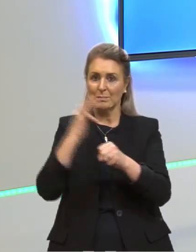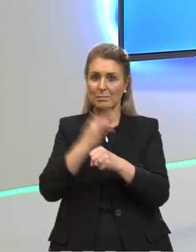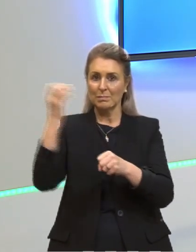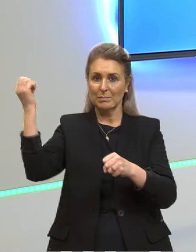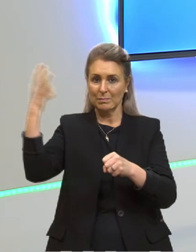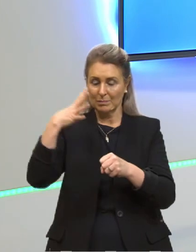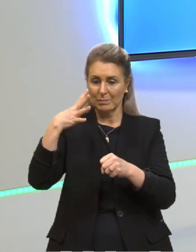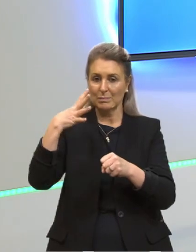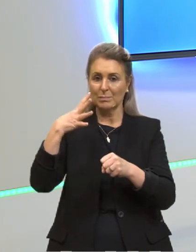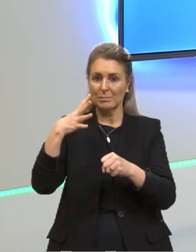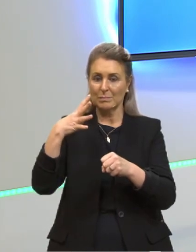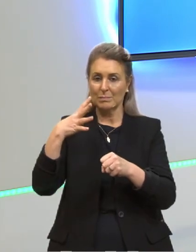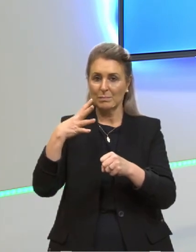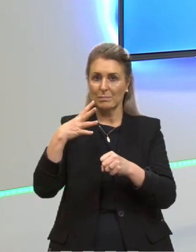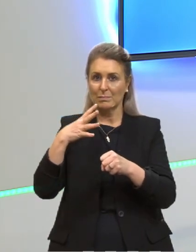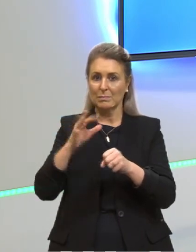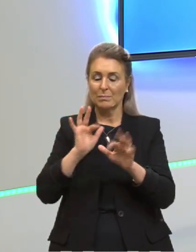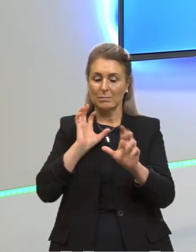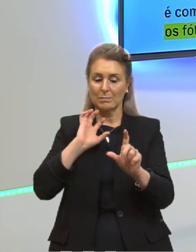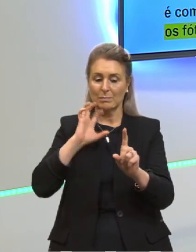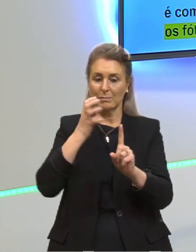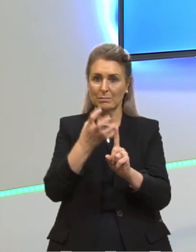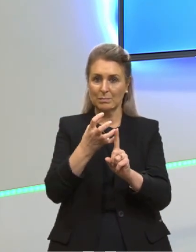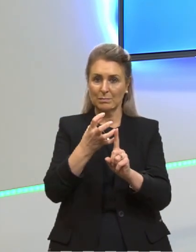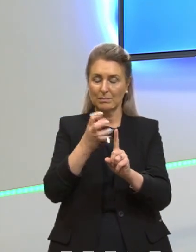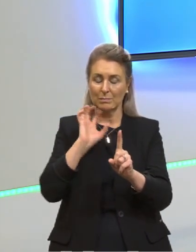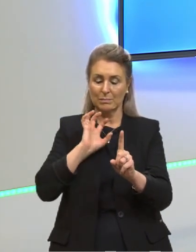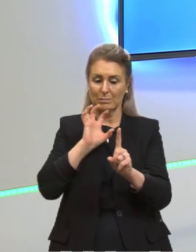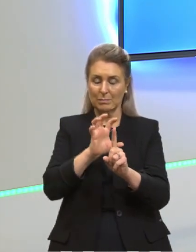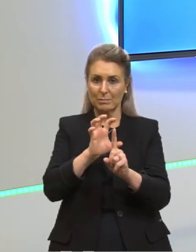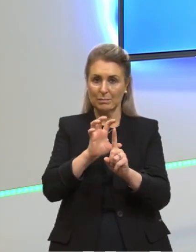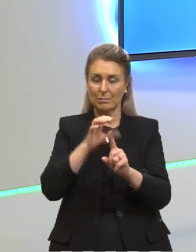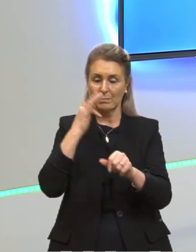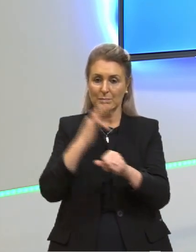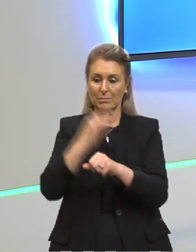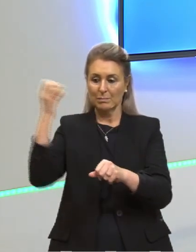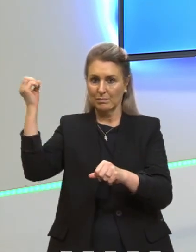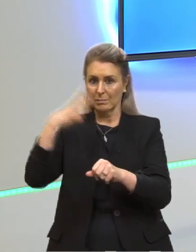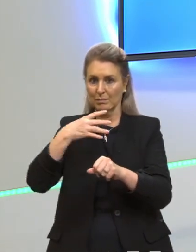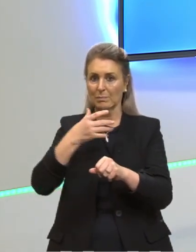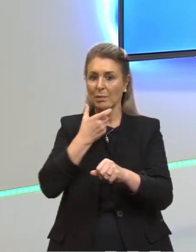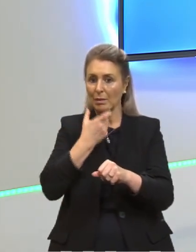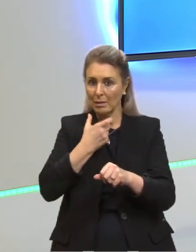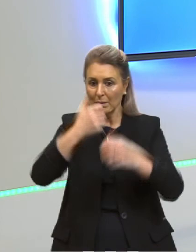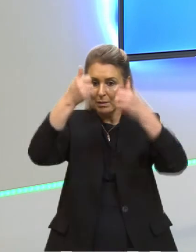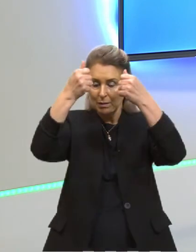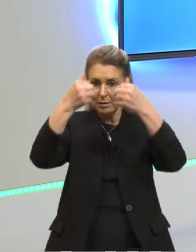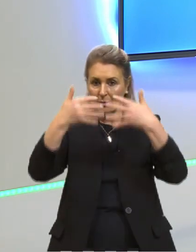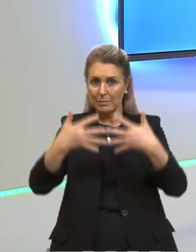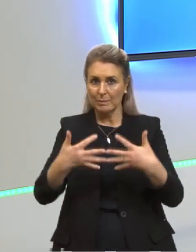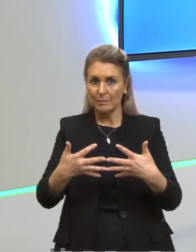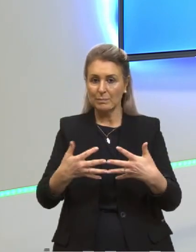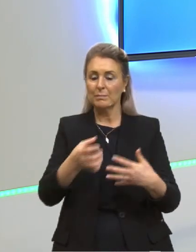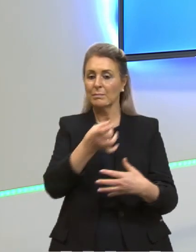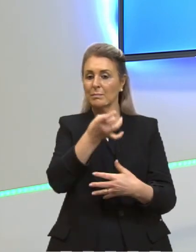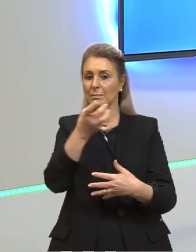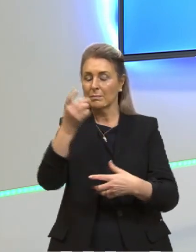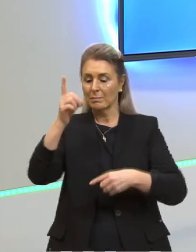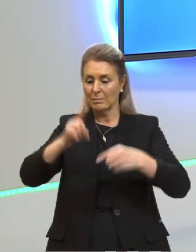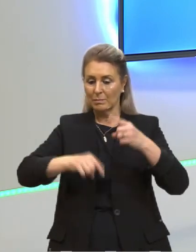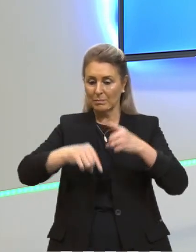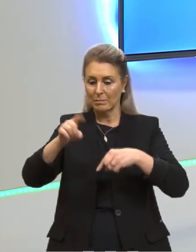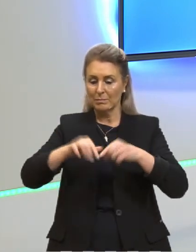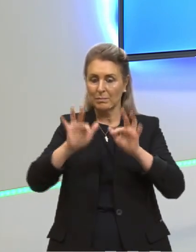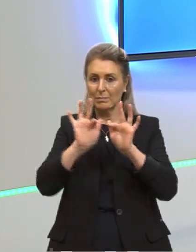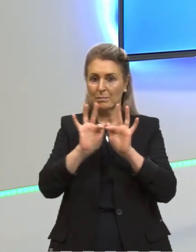em consideração no efeito fotoelétrico. Certo? Então, Einstein explicou isso. E como eu disse para vocês, cada material vai ter a sua